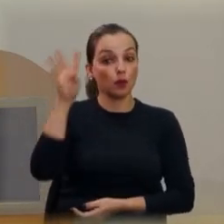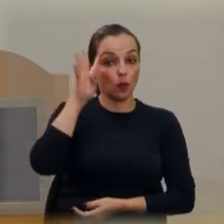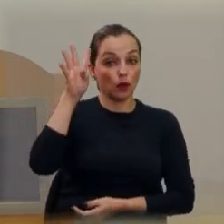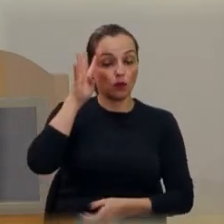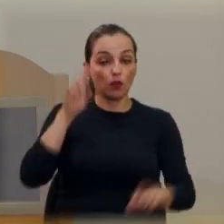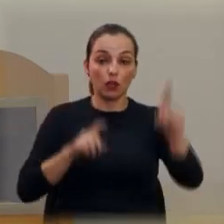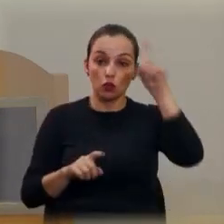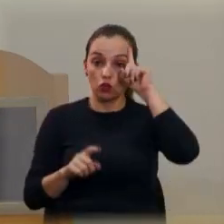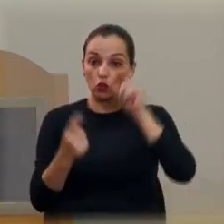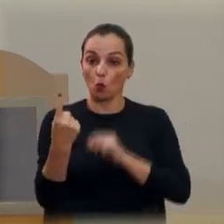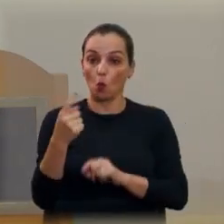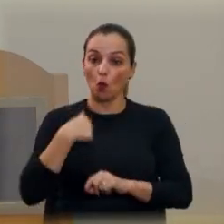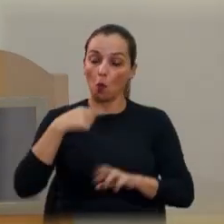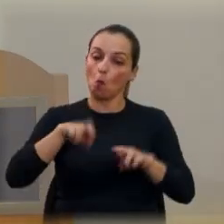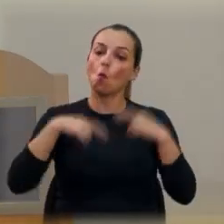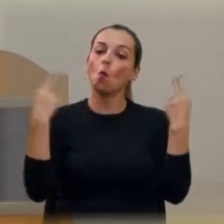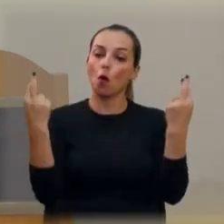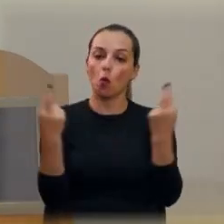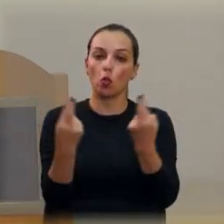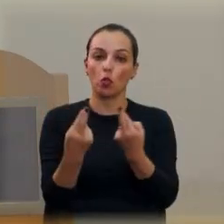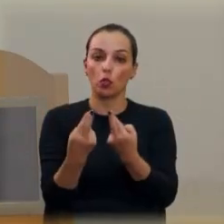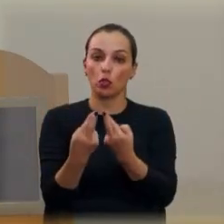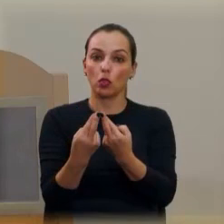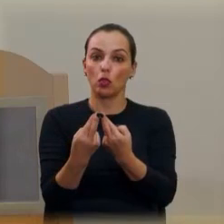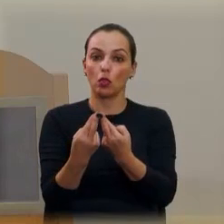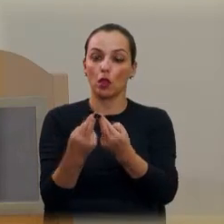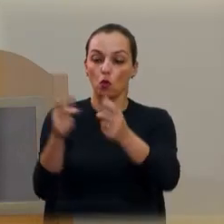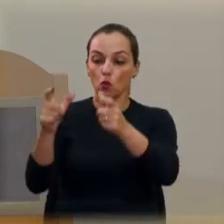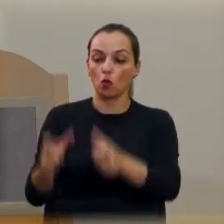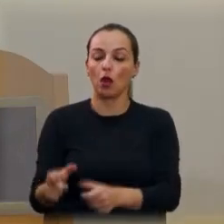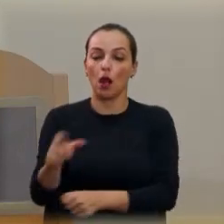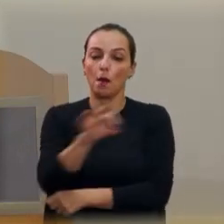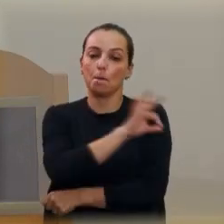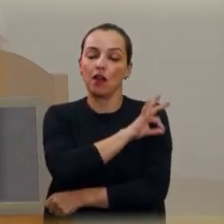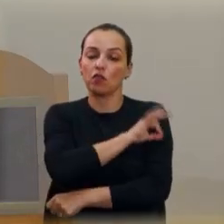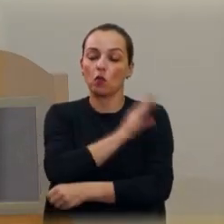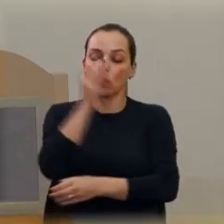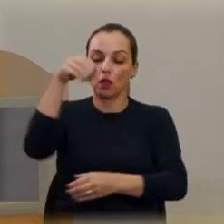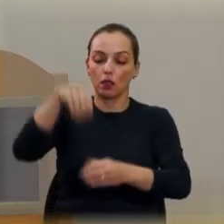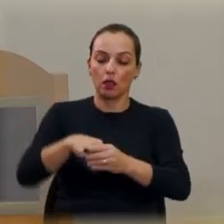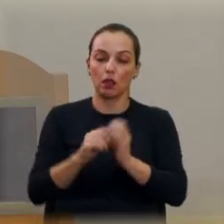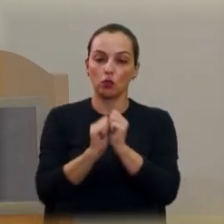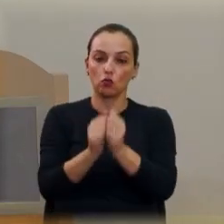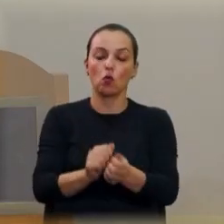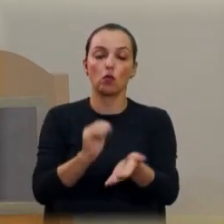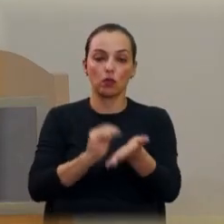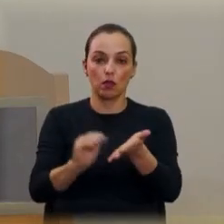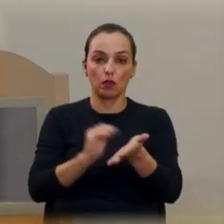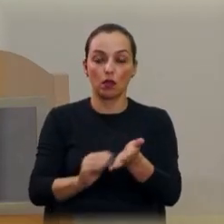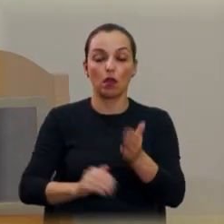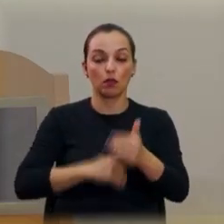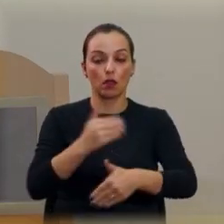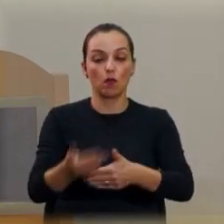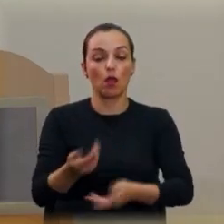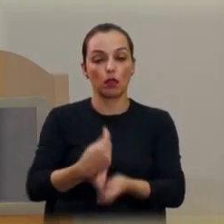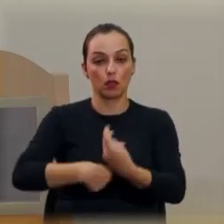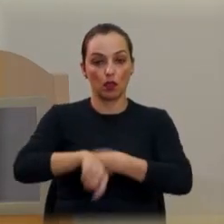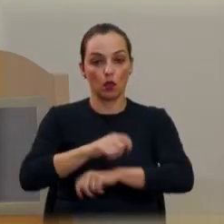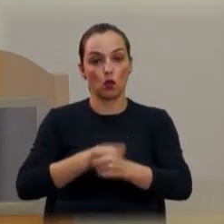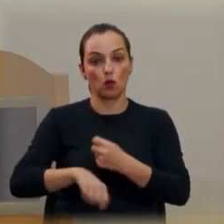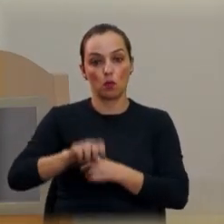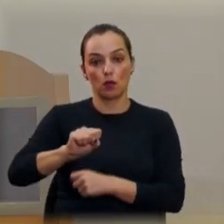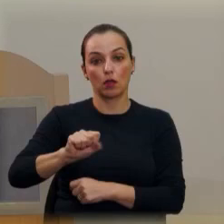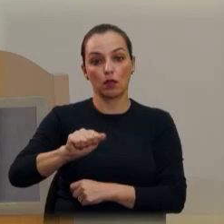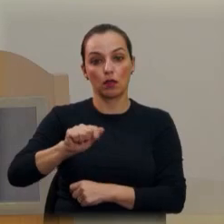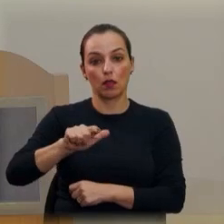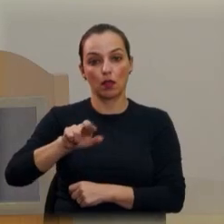dia 1º, estive em reunião nas dependências da Prefeitura com a secretária de Desenvolvimento Econômico, a sala, juntamente com o